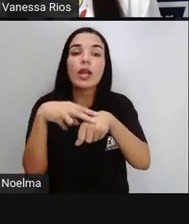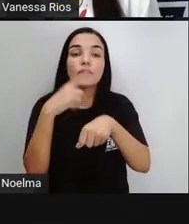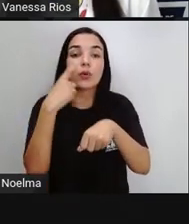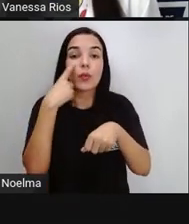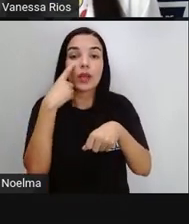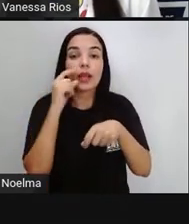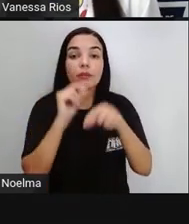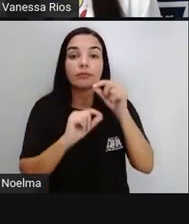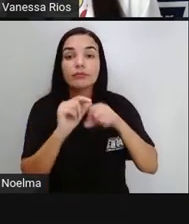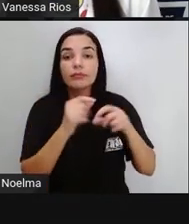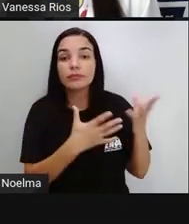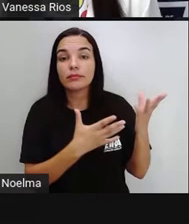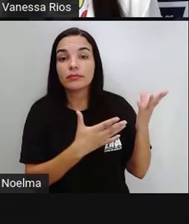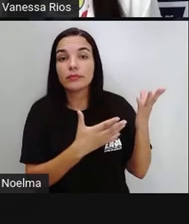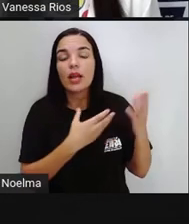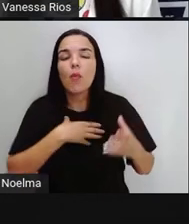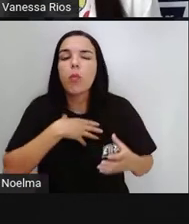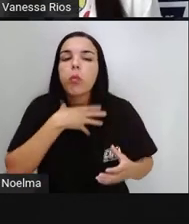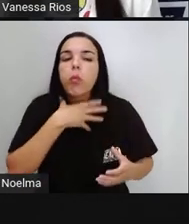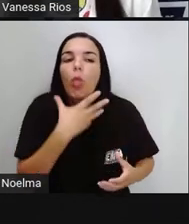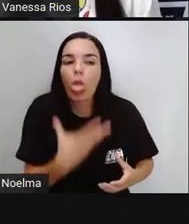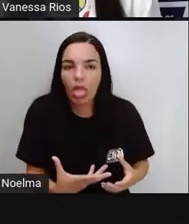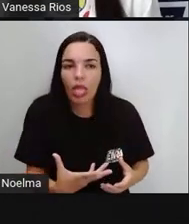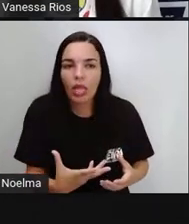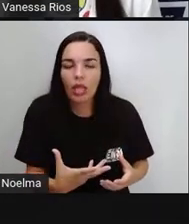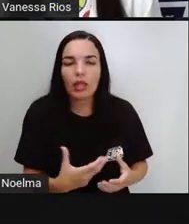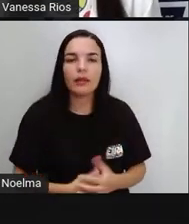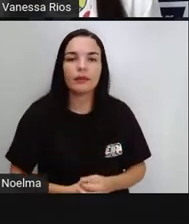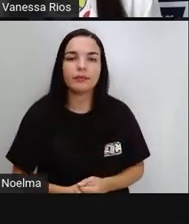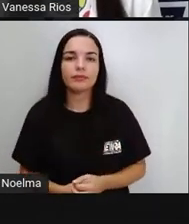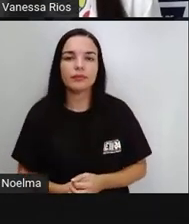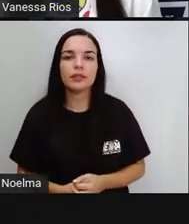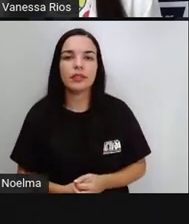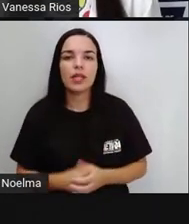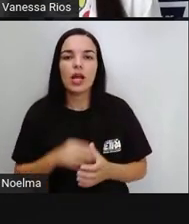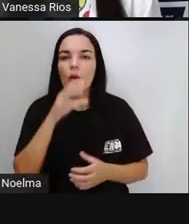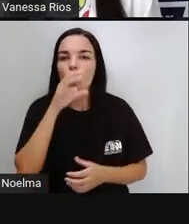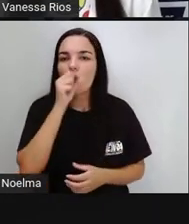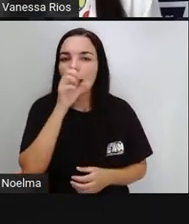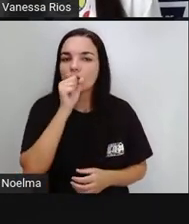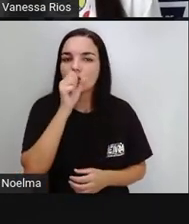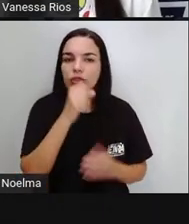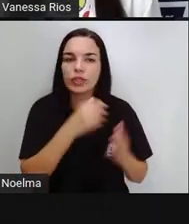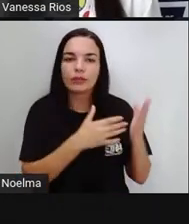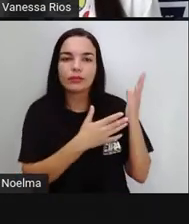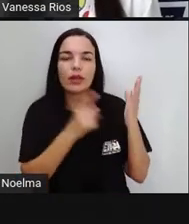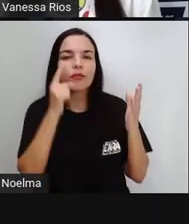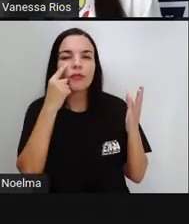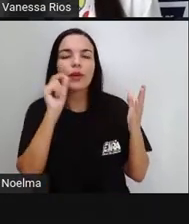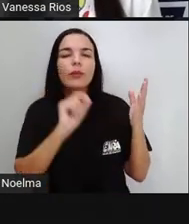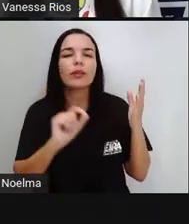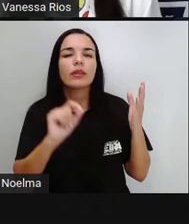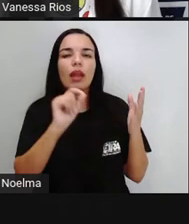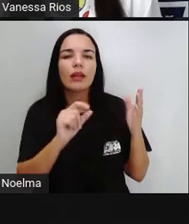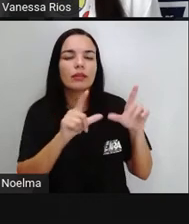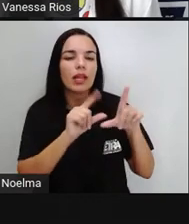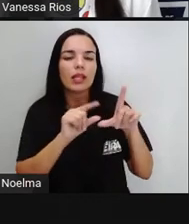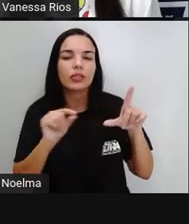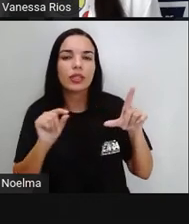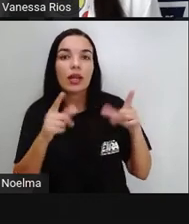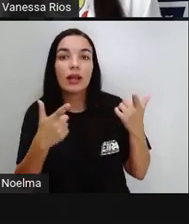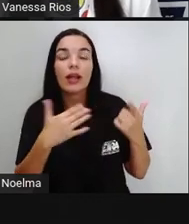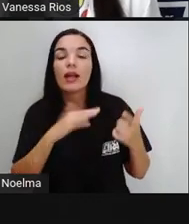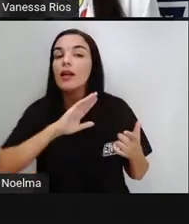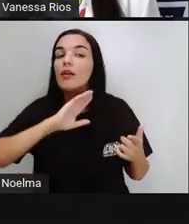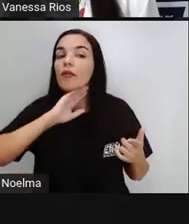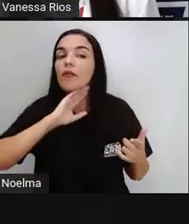já está relacionado ao sintoma de vômito. Esse laranja, por exemplo, a gente observando aqui a legenda, a gente já